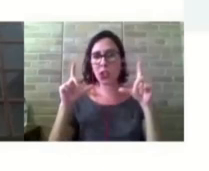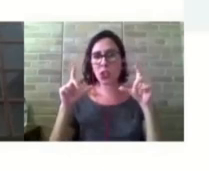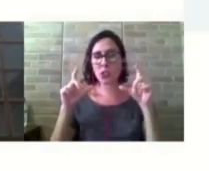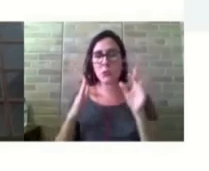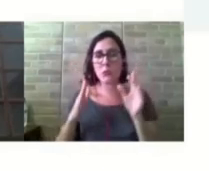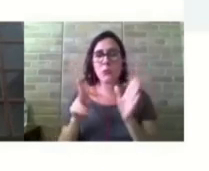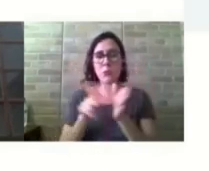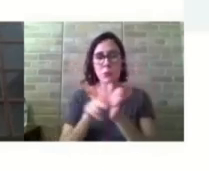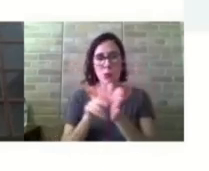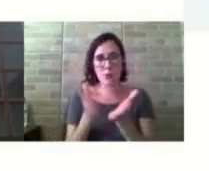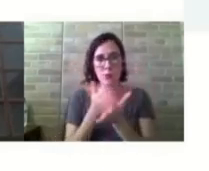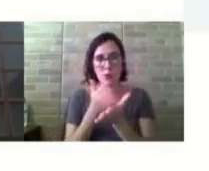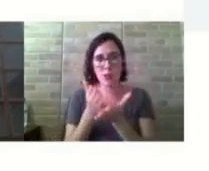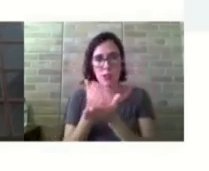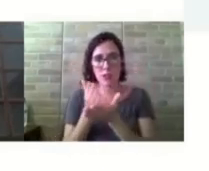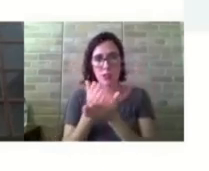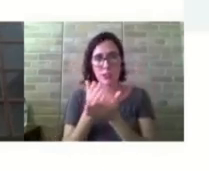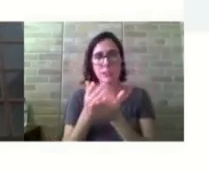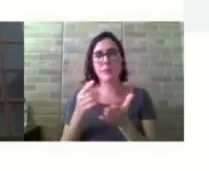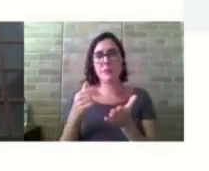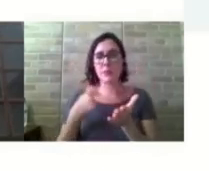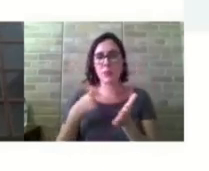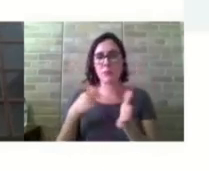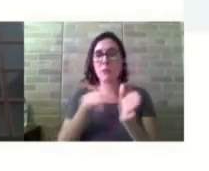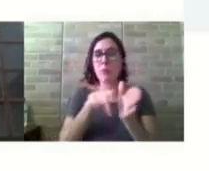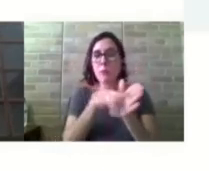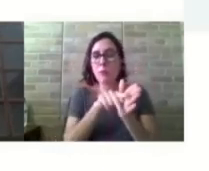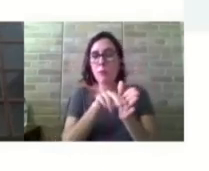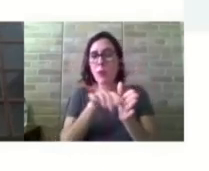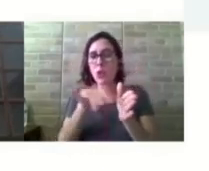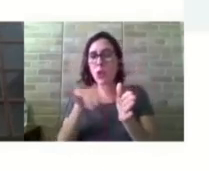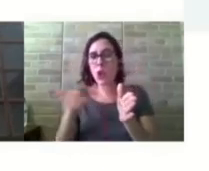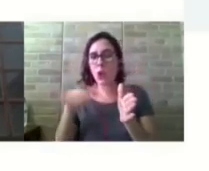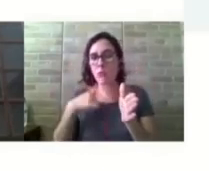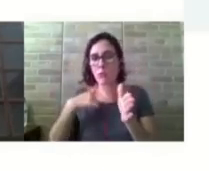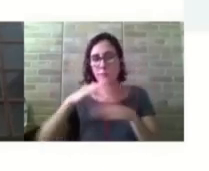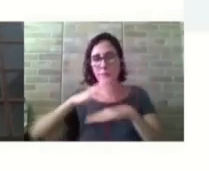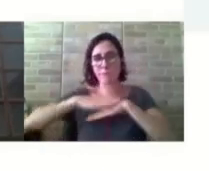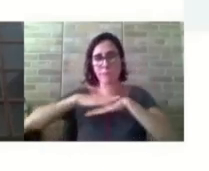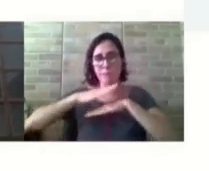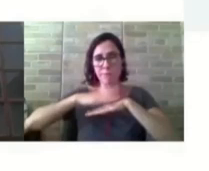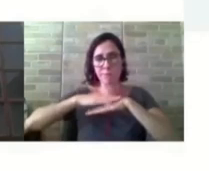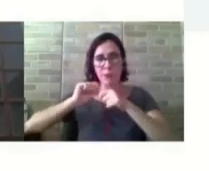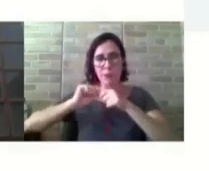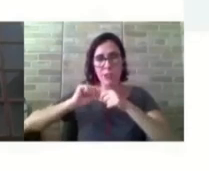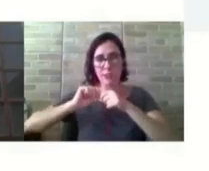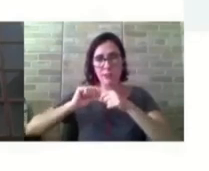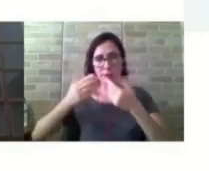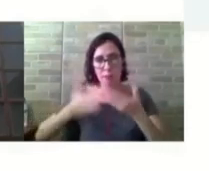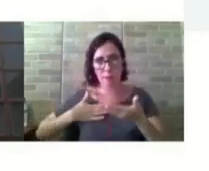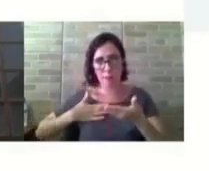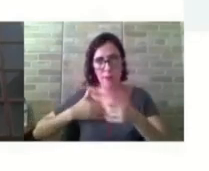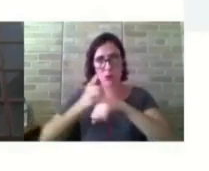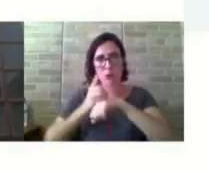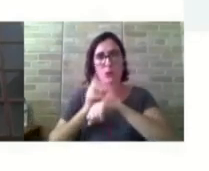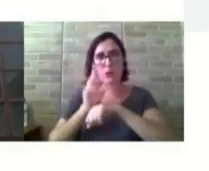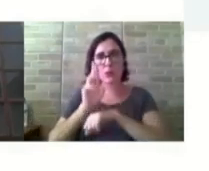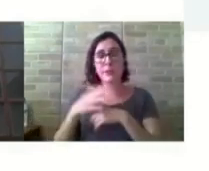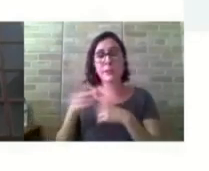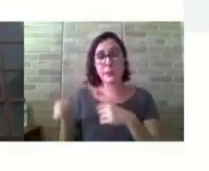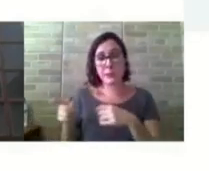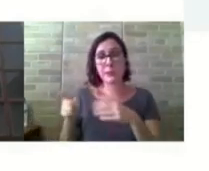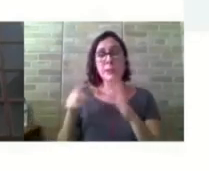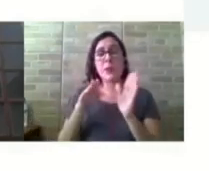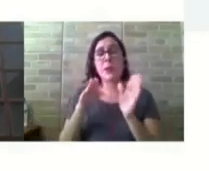o protocolo que eu desenvolvi no doutorado saiu, tá? Então, nesse protocolo, ele é constituído